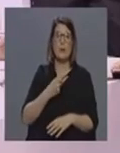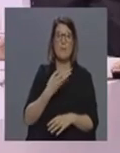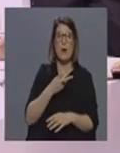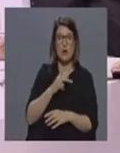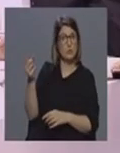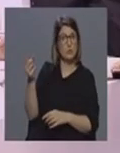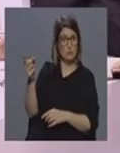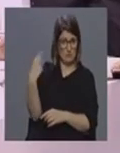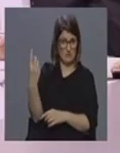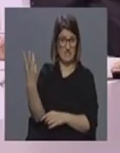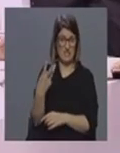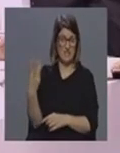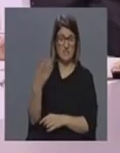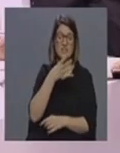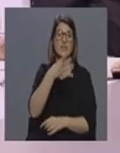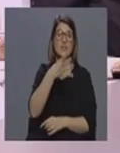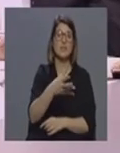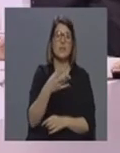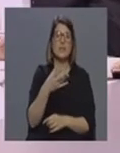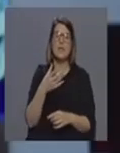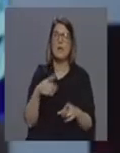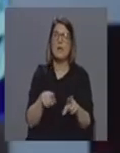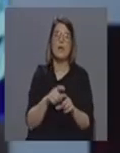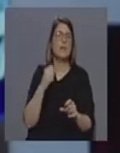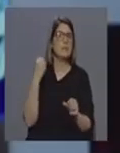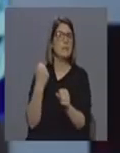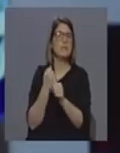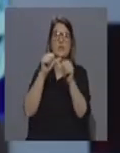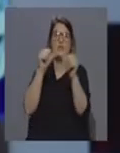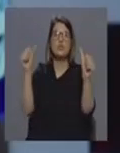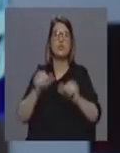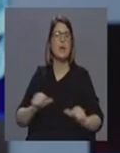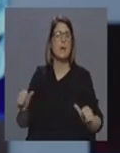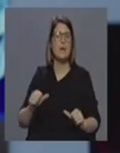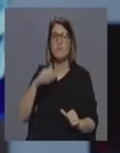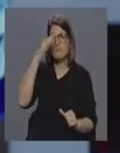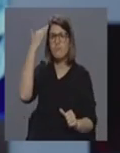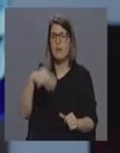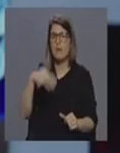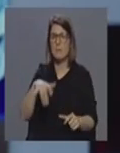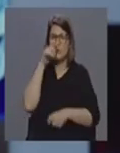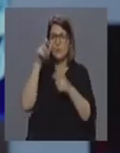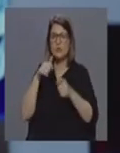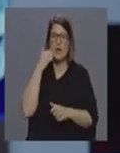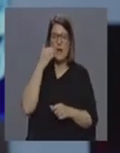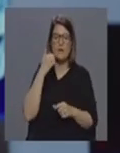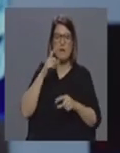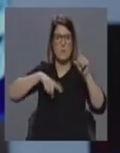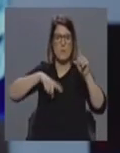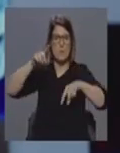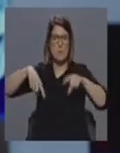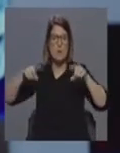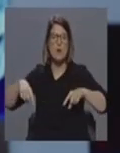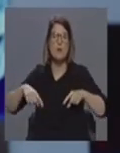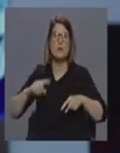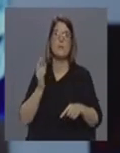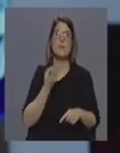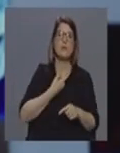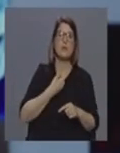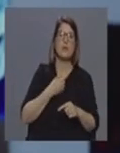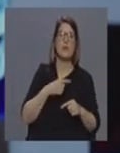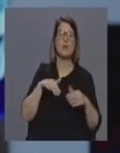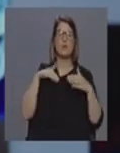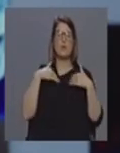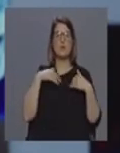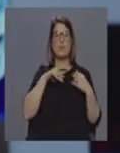entretanto irá colocar aqui uma grande sobrecarga em termos do sistema porque iremos ter pessoas internadas com diferentes níveis de gravidade que terão que passar de uma enfermaria para a